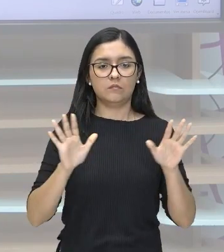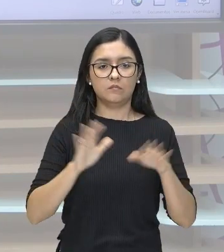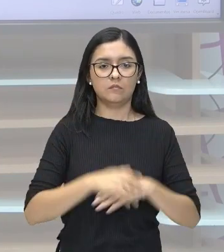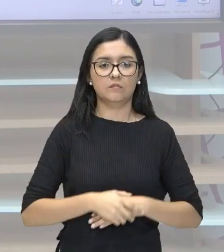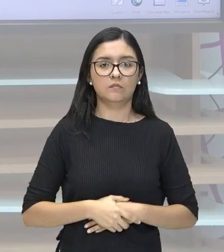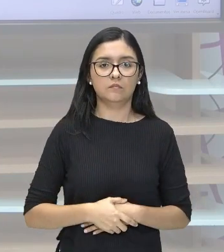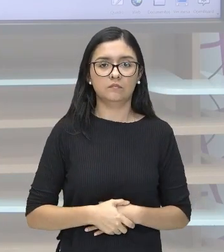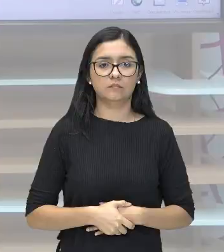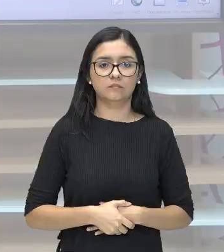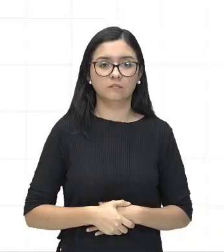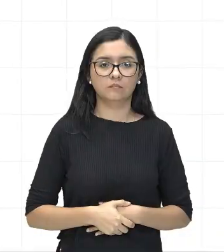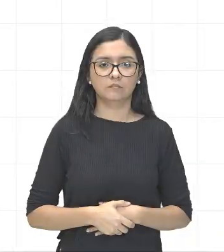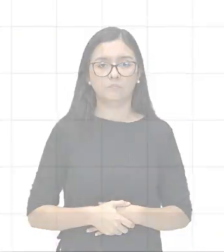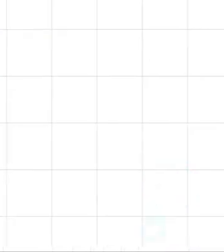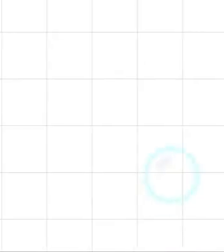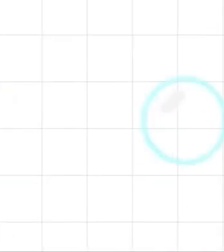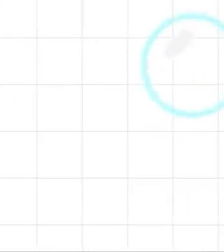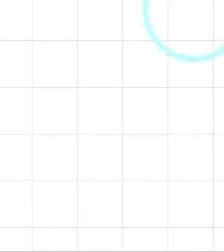até a próxima.